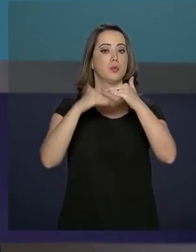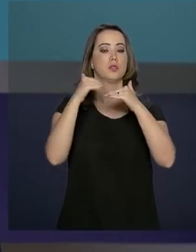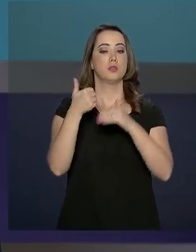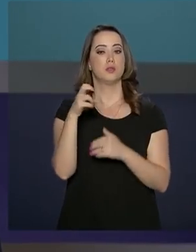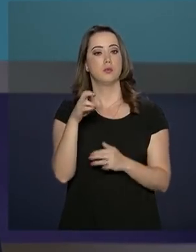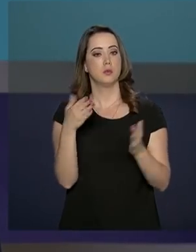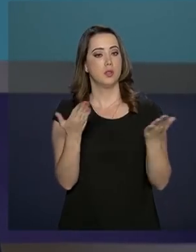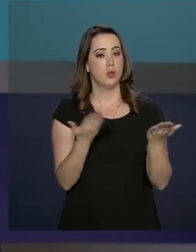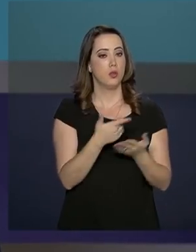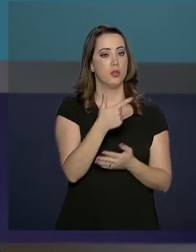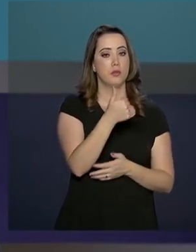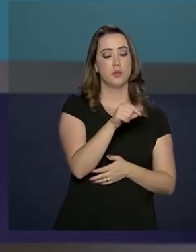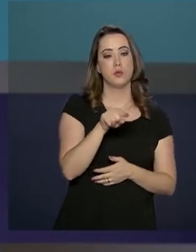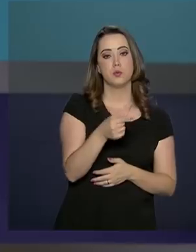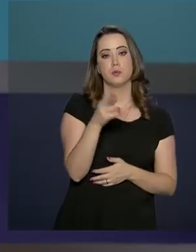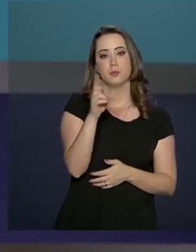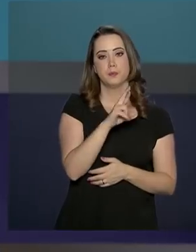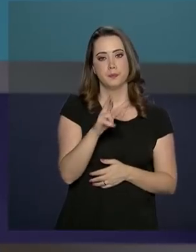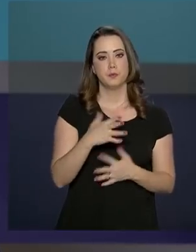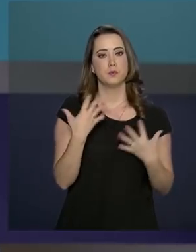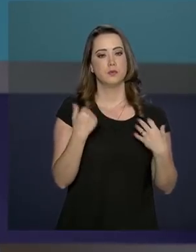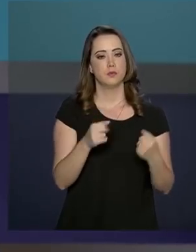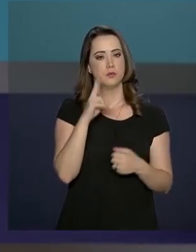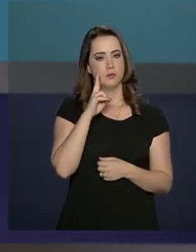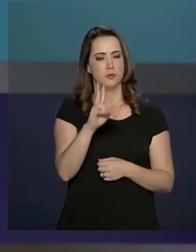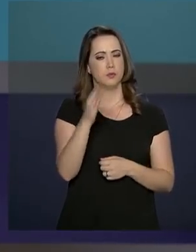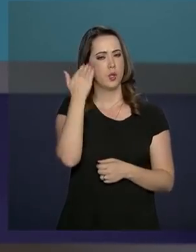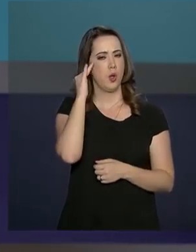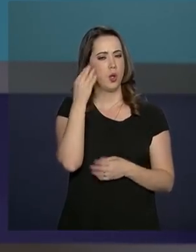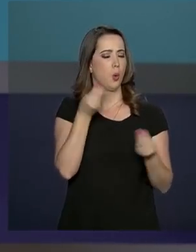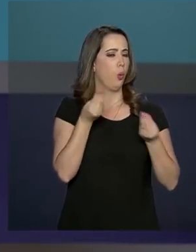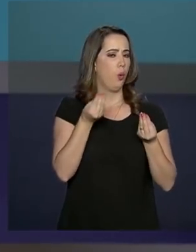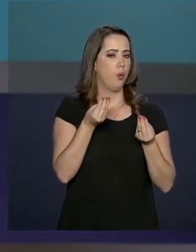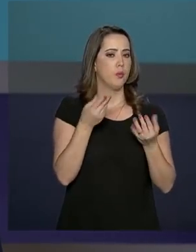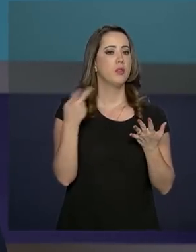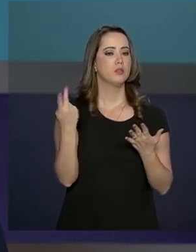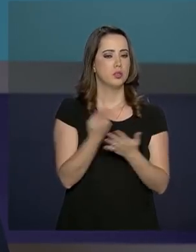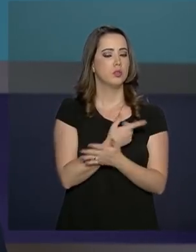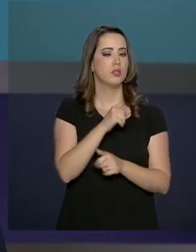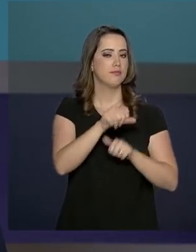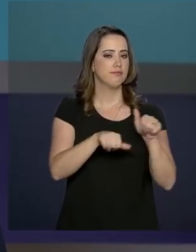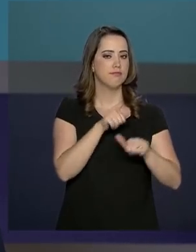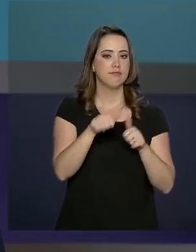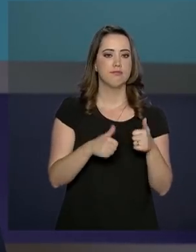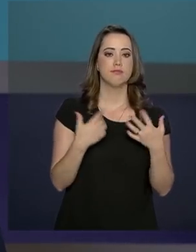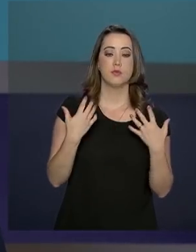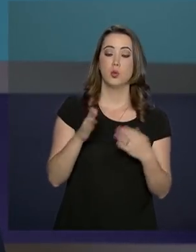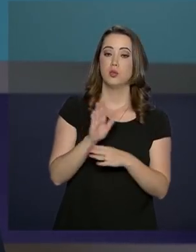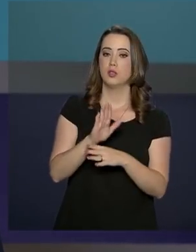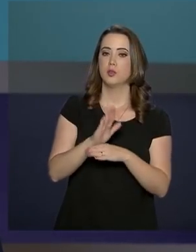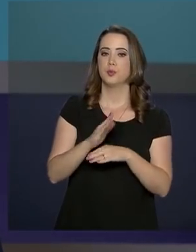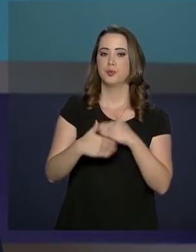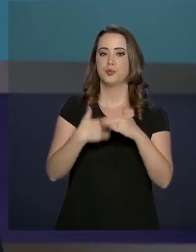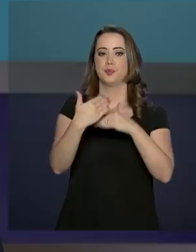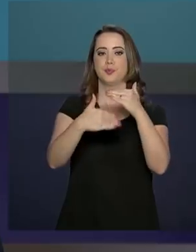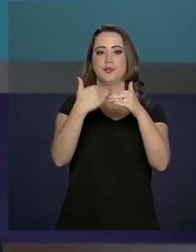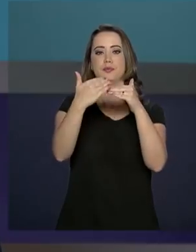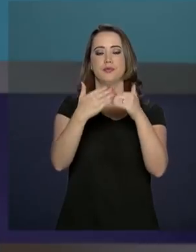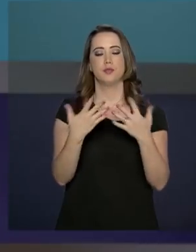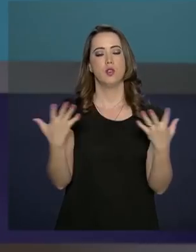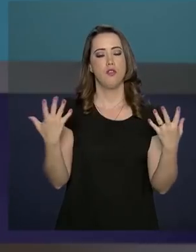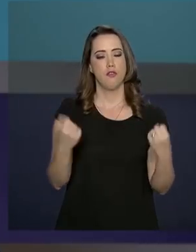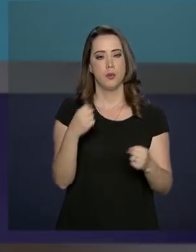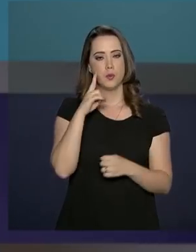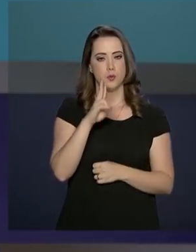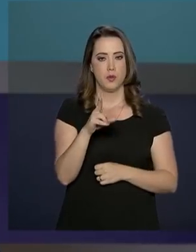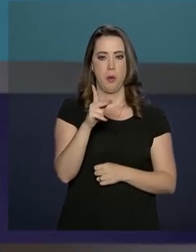aumentou de 15 para 21 mil reais. Vamos, então, entender melhor essa e outras mudanças que ajudam quem quer crescer